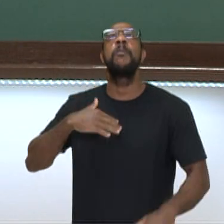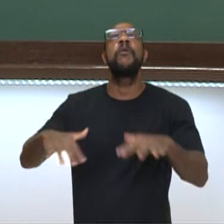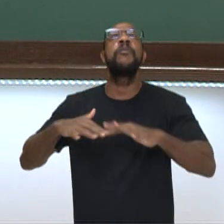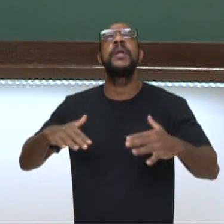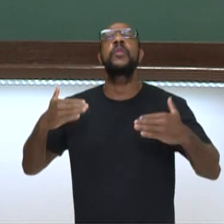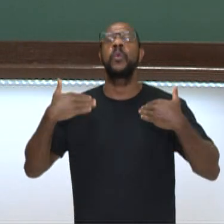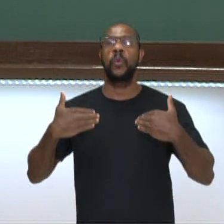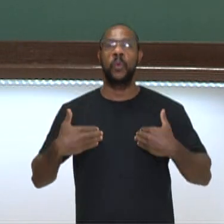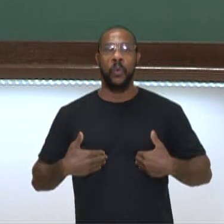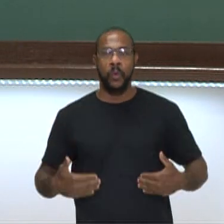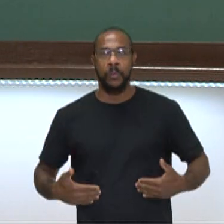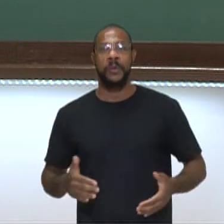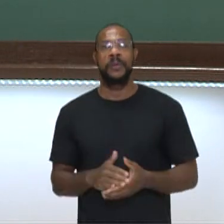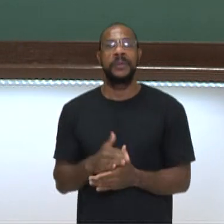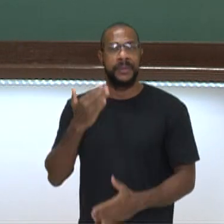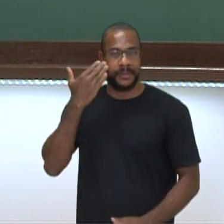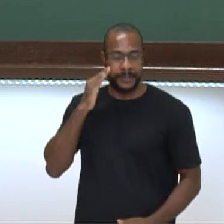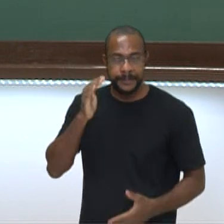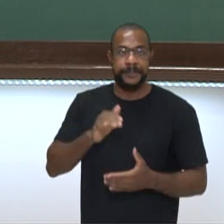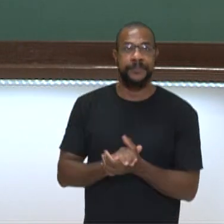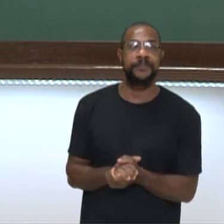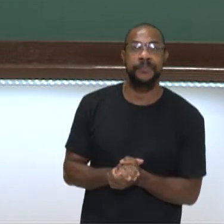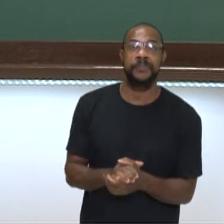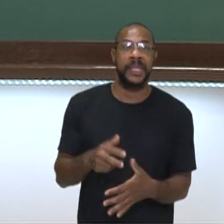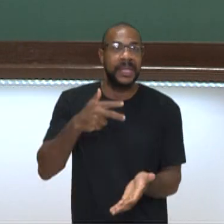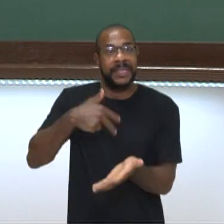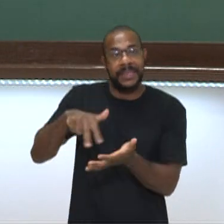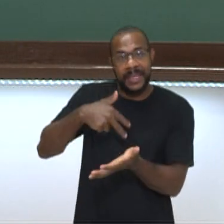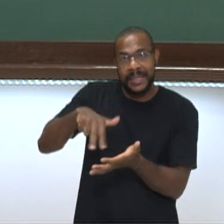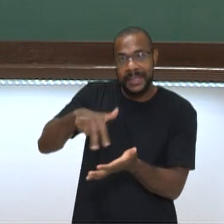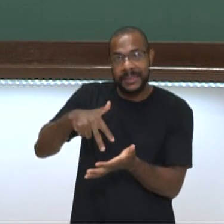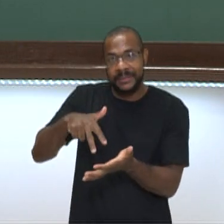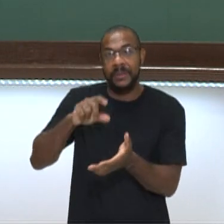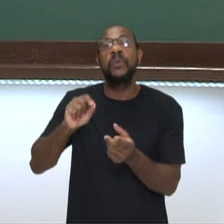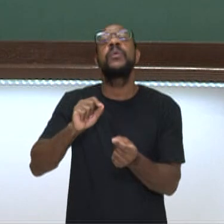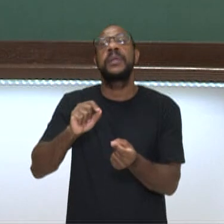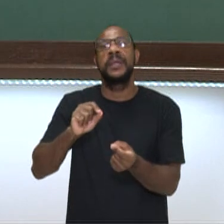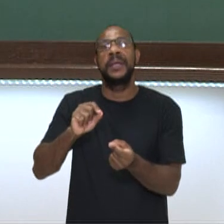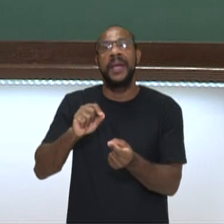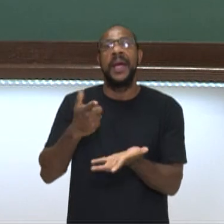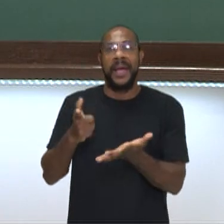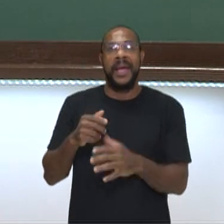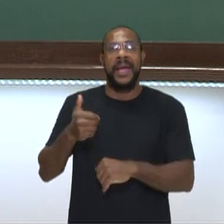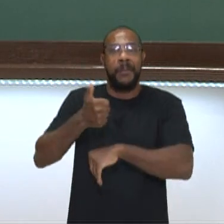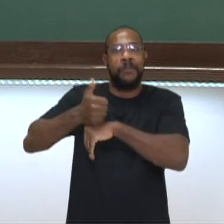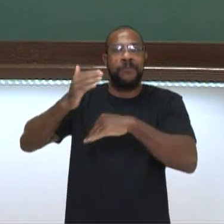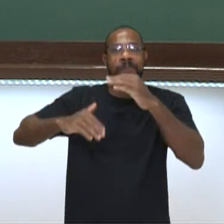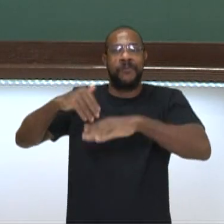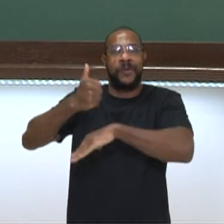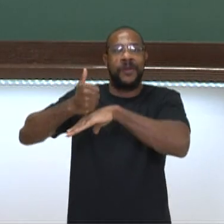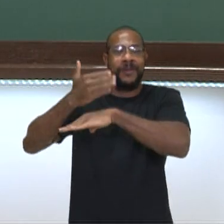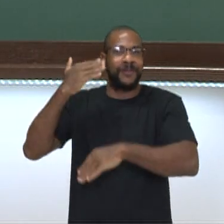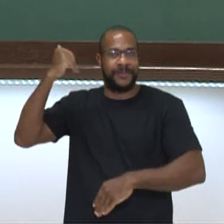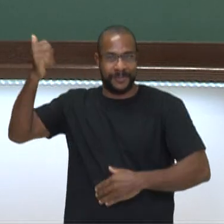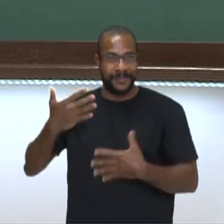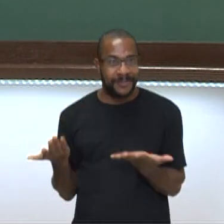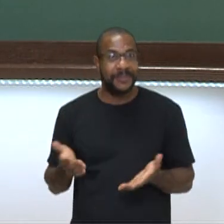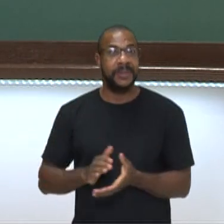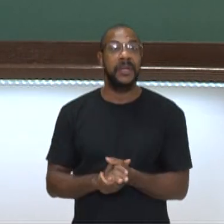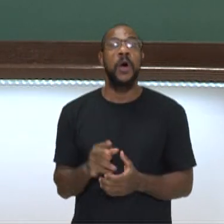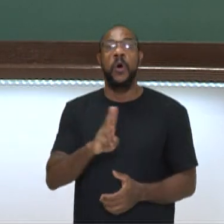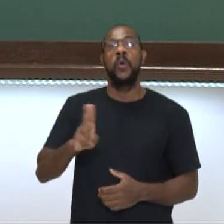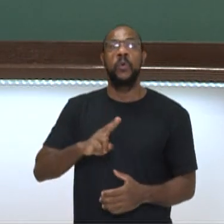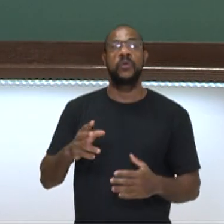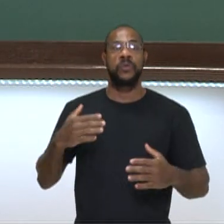tá? Então, só para a gente definir bem, dança, manifestação artística, uso do corpo, dos